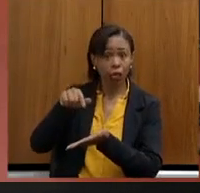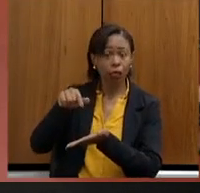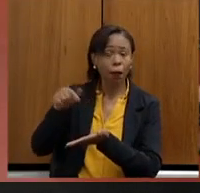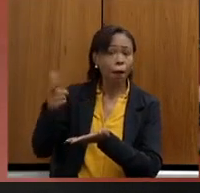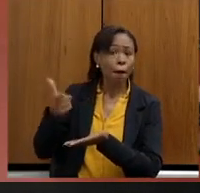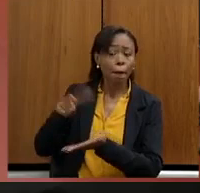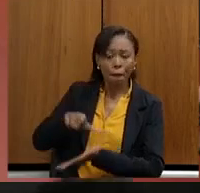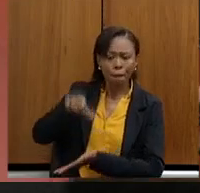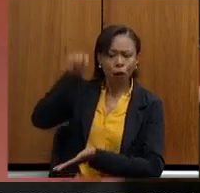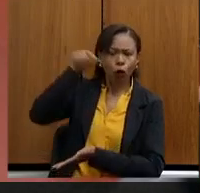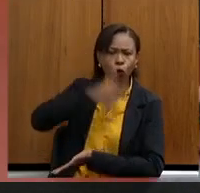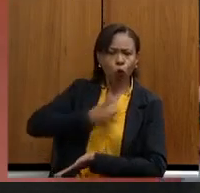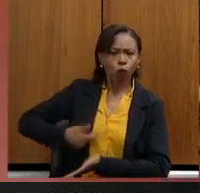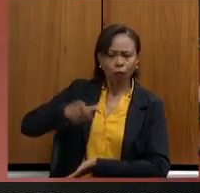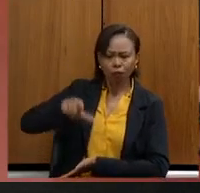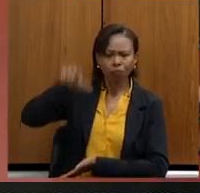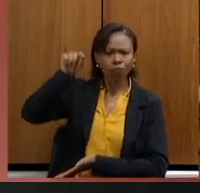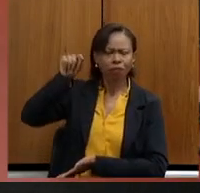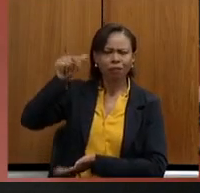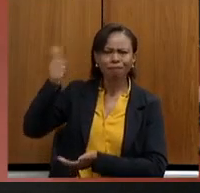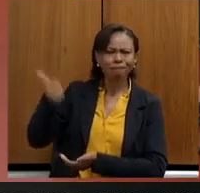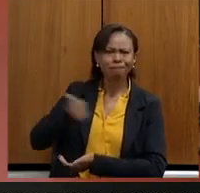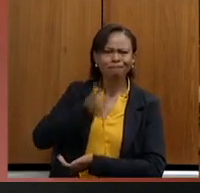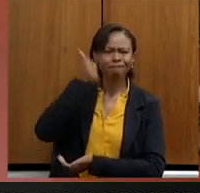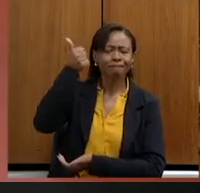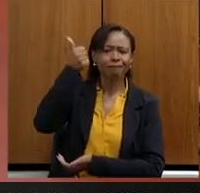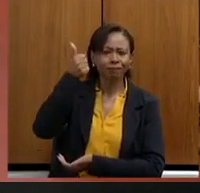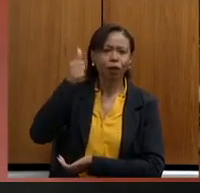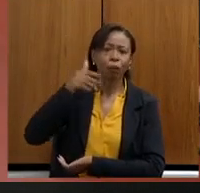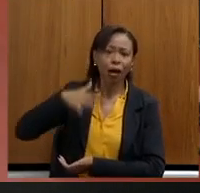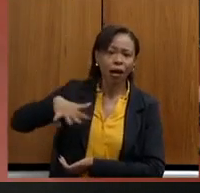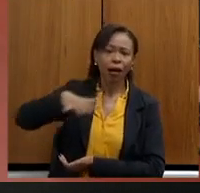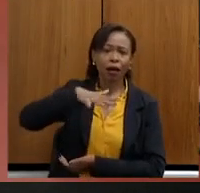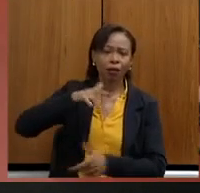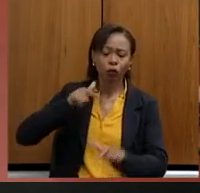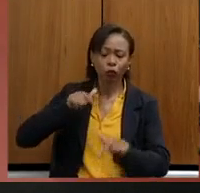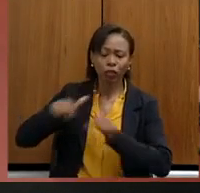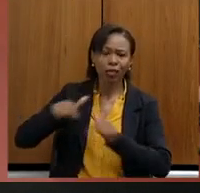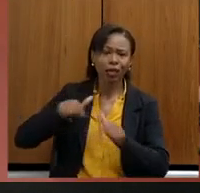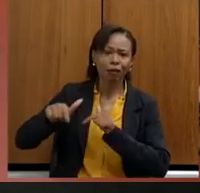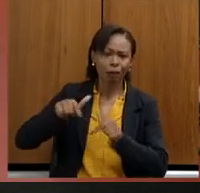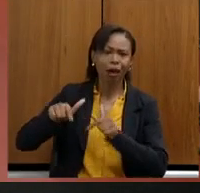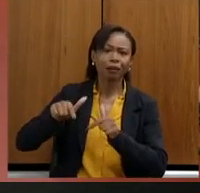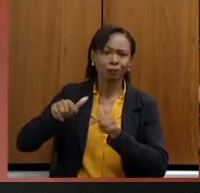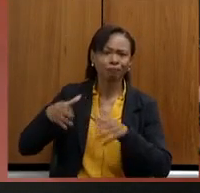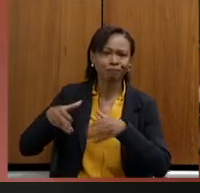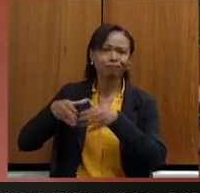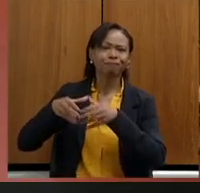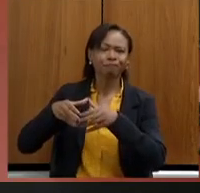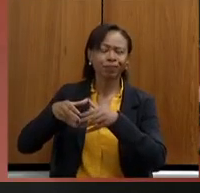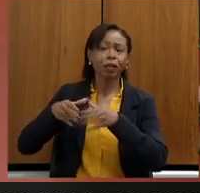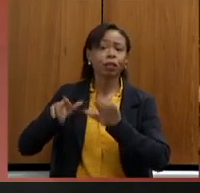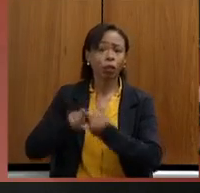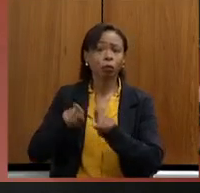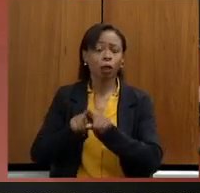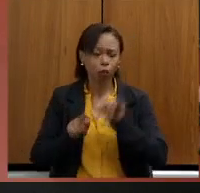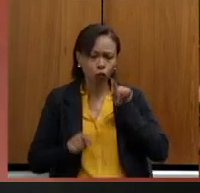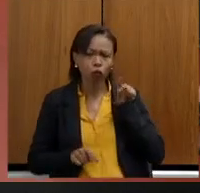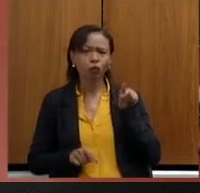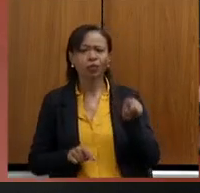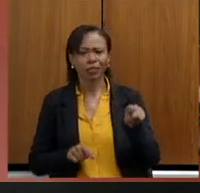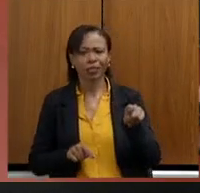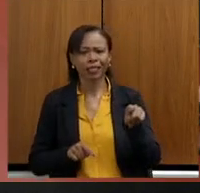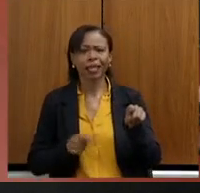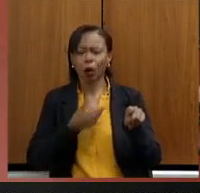escolhas que esse governo fez para a sua equipe de primeiro escalão. E digo a mesma coisa da senhora.